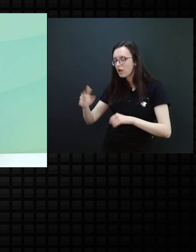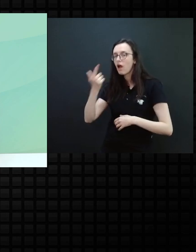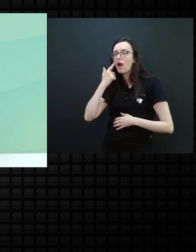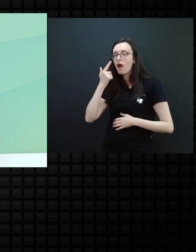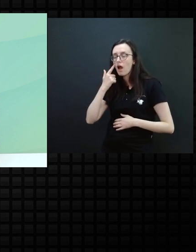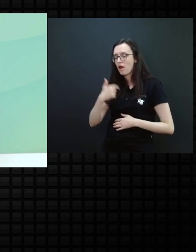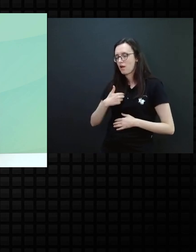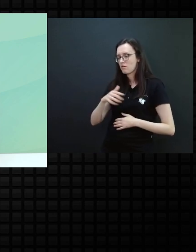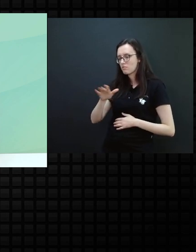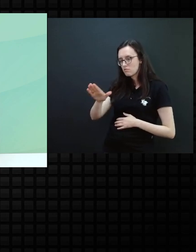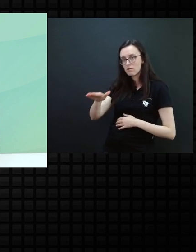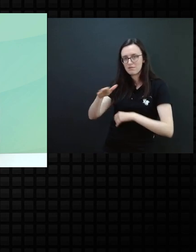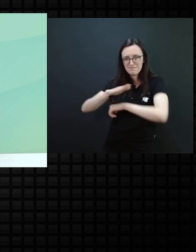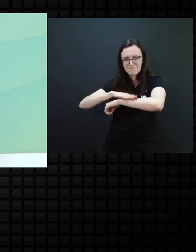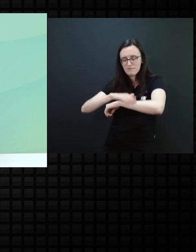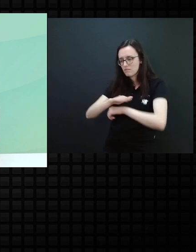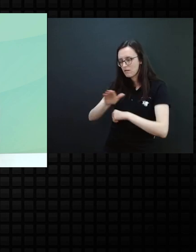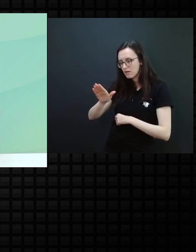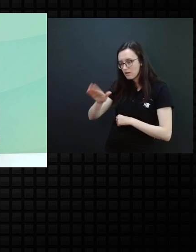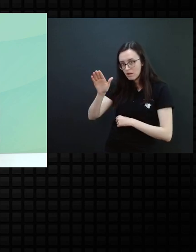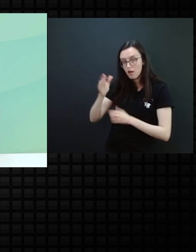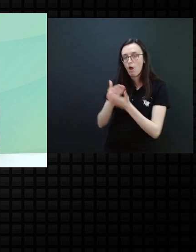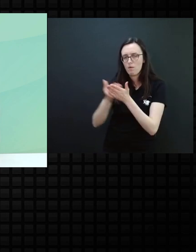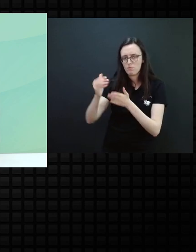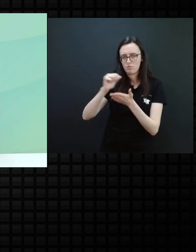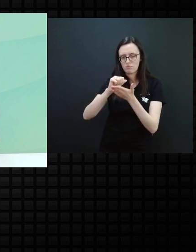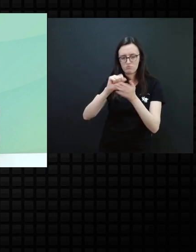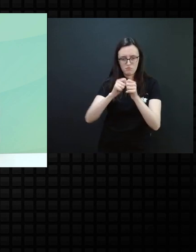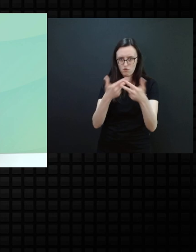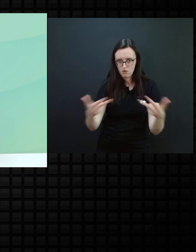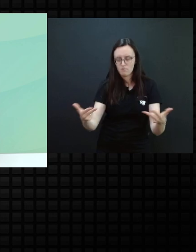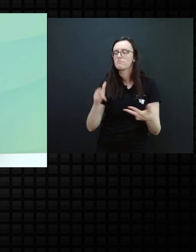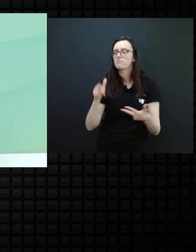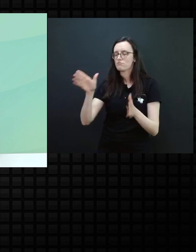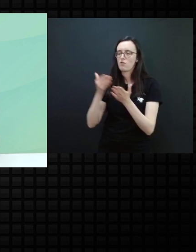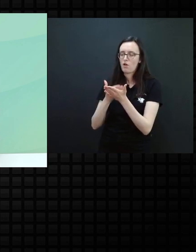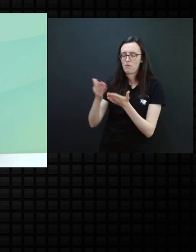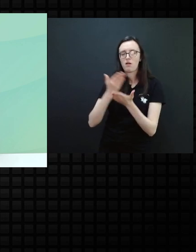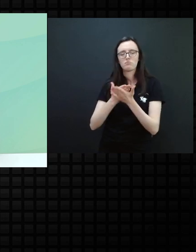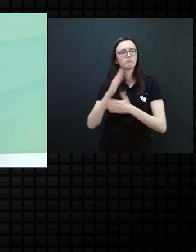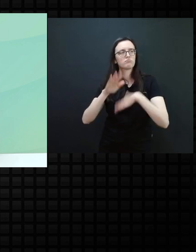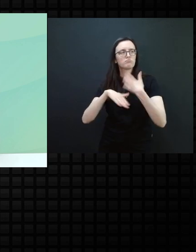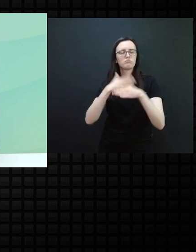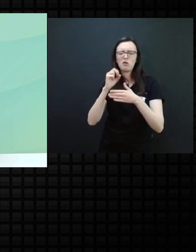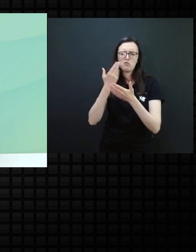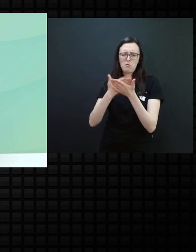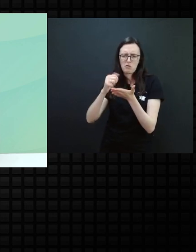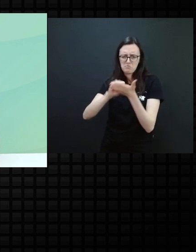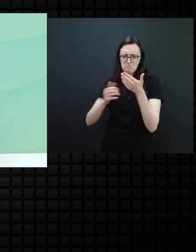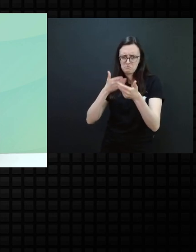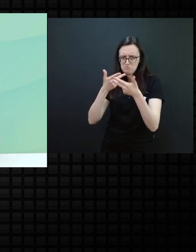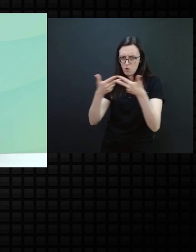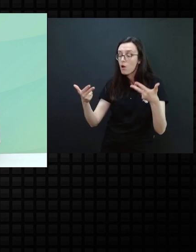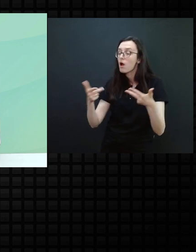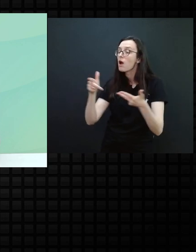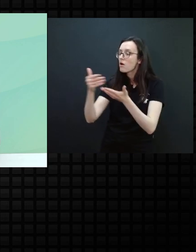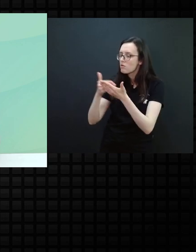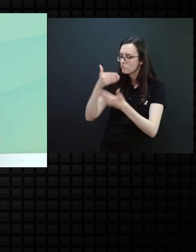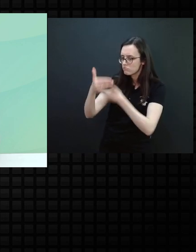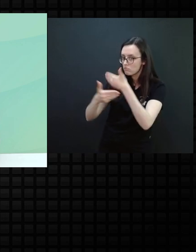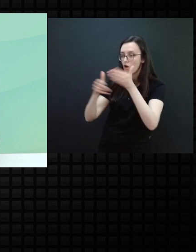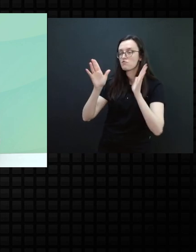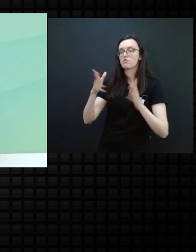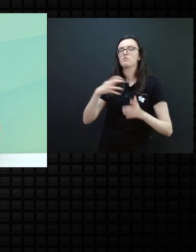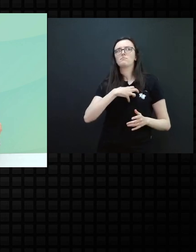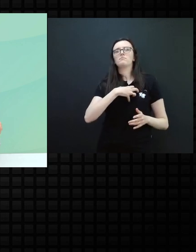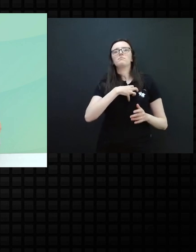toque, começou a atividade, já está, começou a aula, ou começou a atividade. Então, ele já está tendo uma